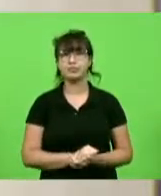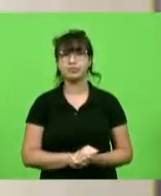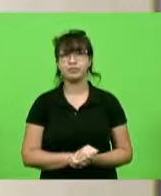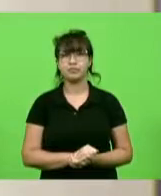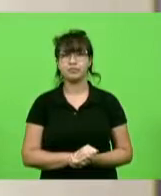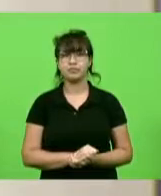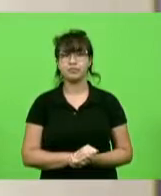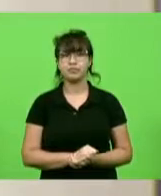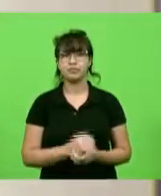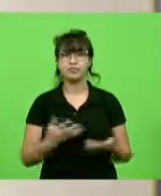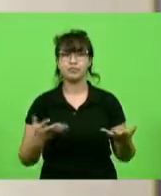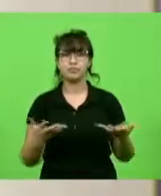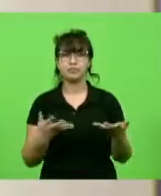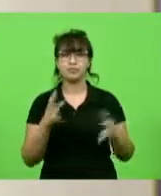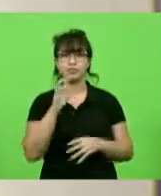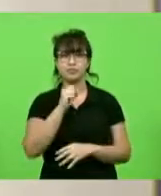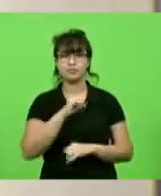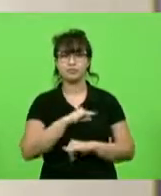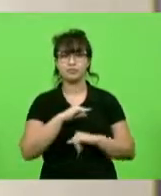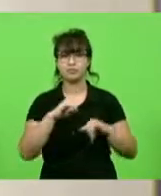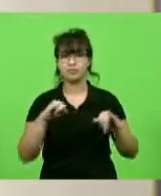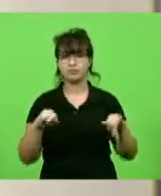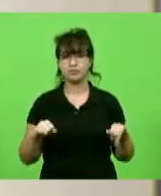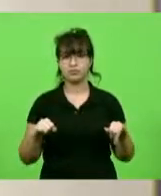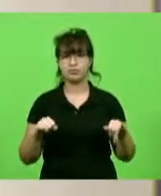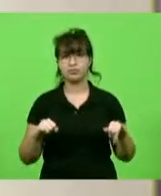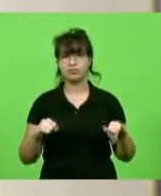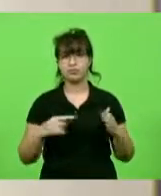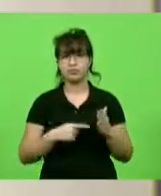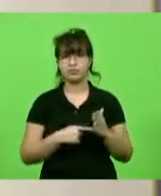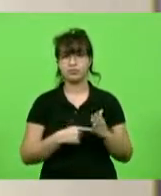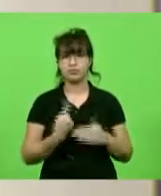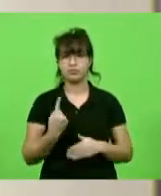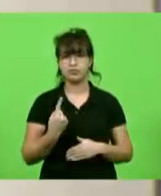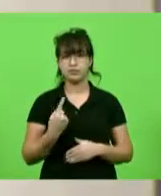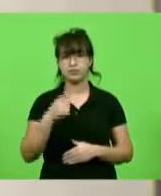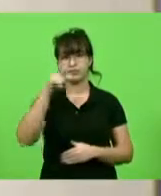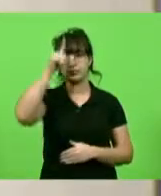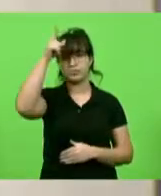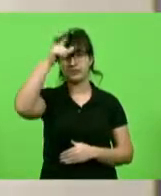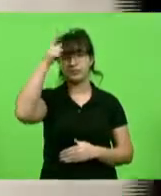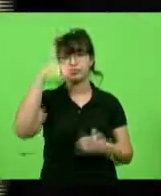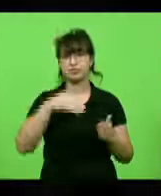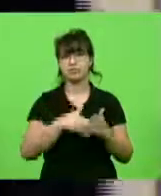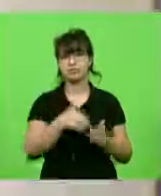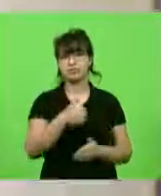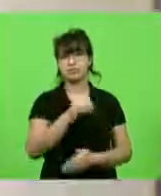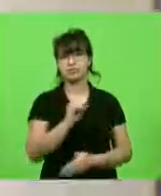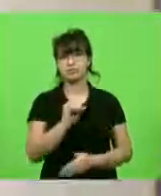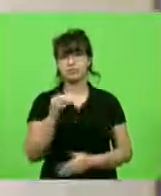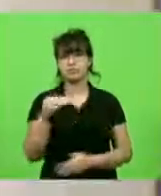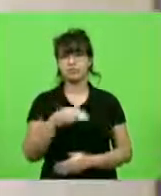Passaremos agora, em breves comunicações, o primeiro deputado inscrito, Sargento Lima, por 10 minutos, deputado.